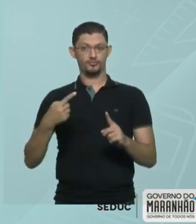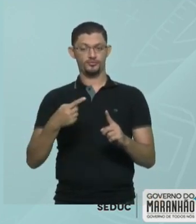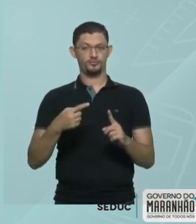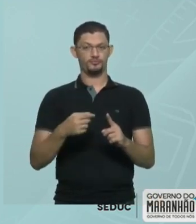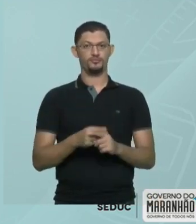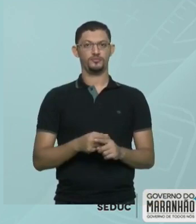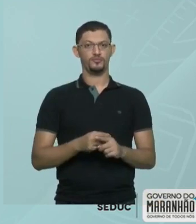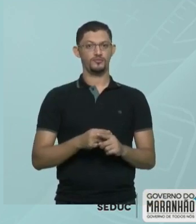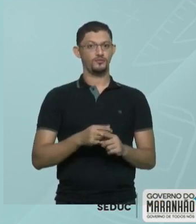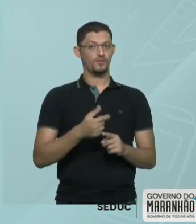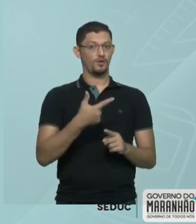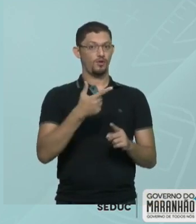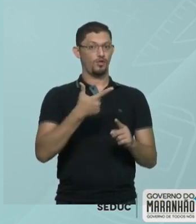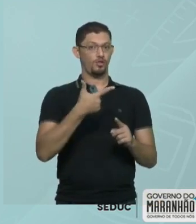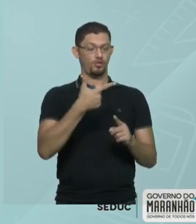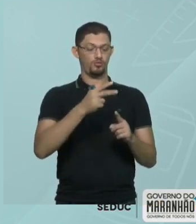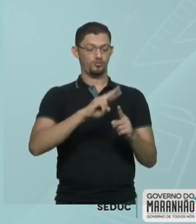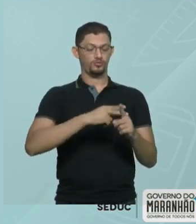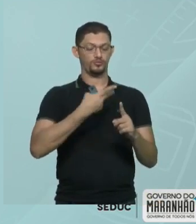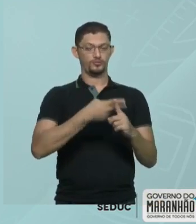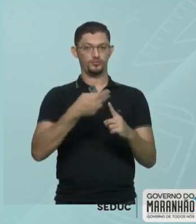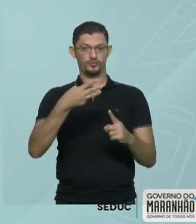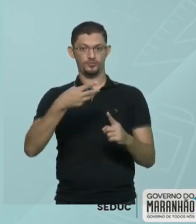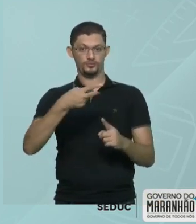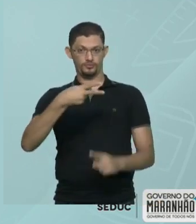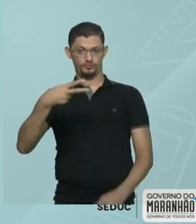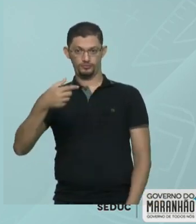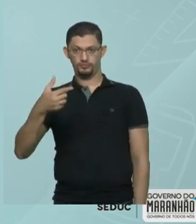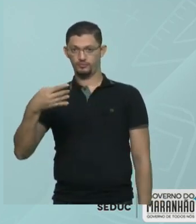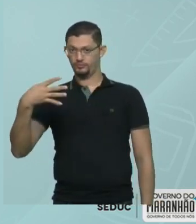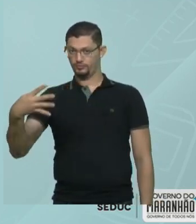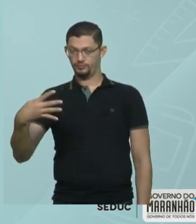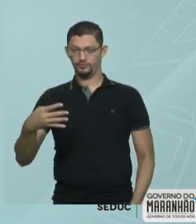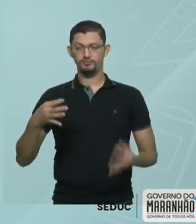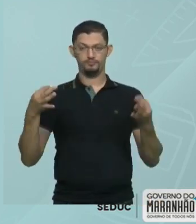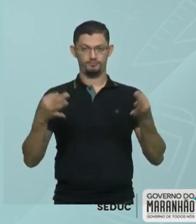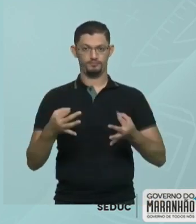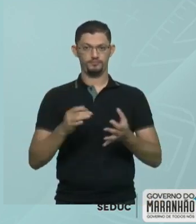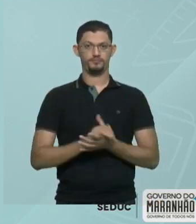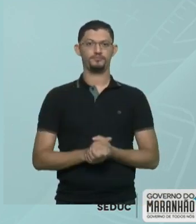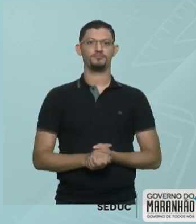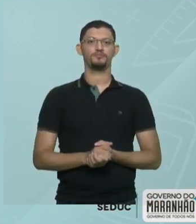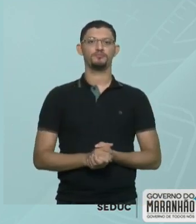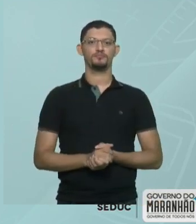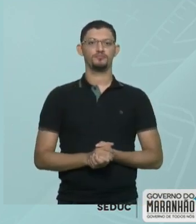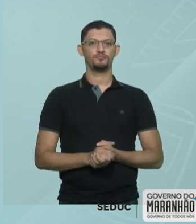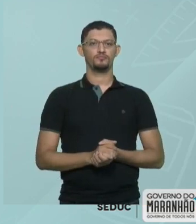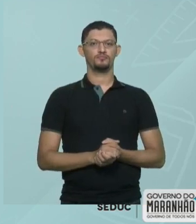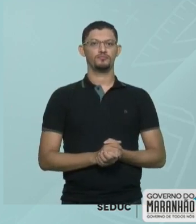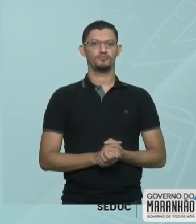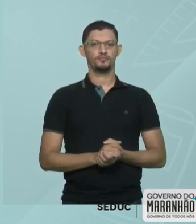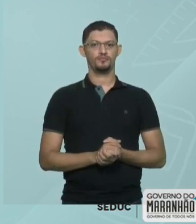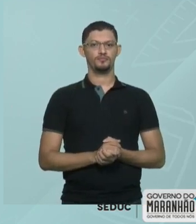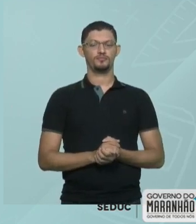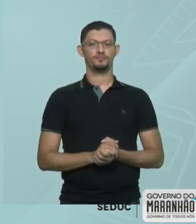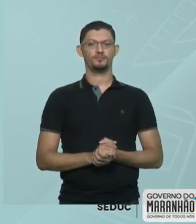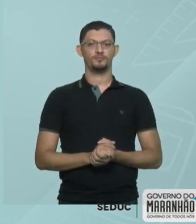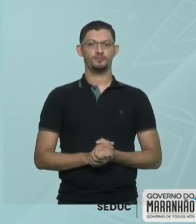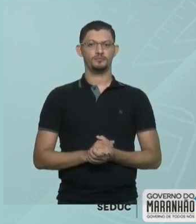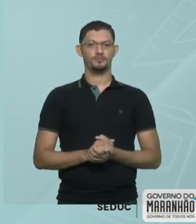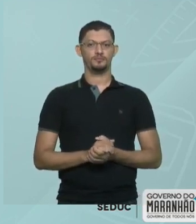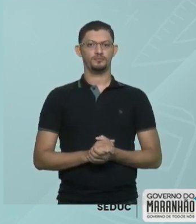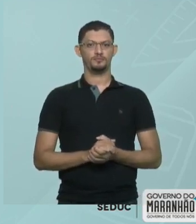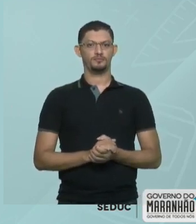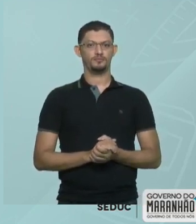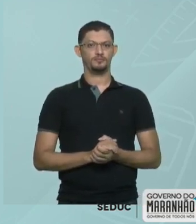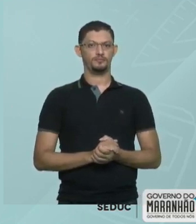é 4. Perfeito, tudo certo. O algarismo da centena é o triplo do algarismo da unidade de milhar.